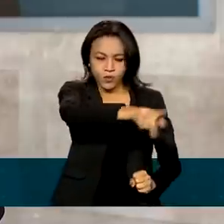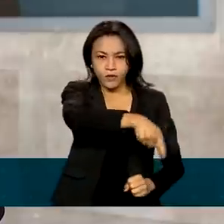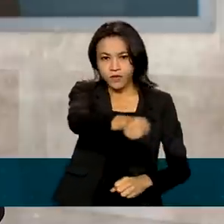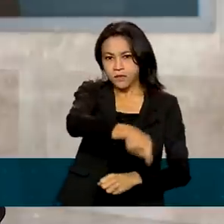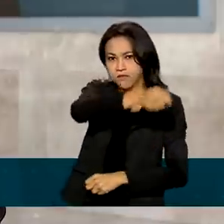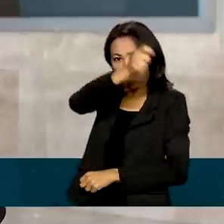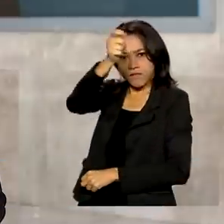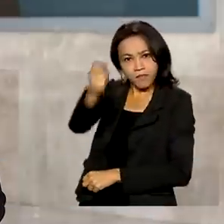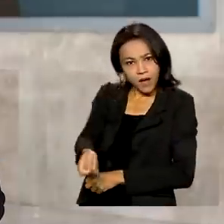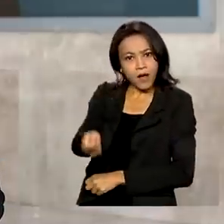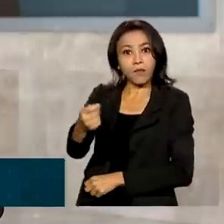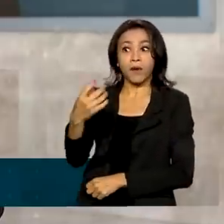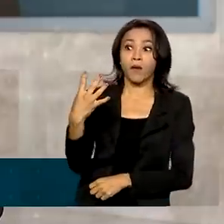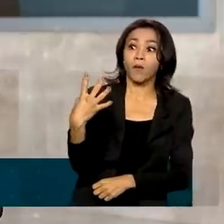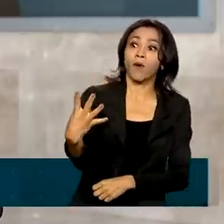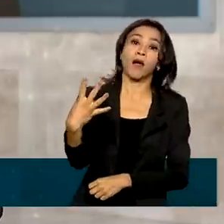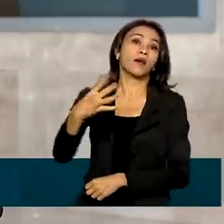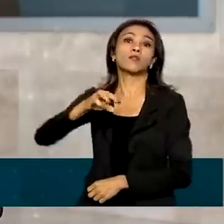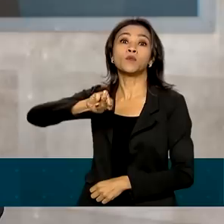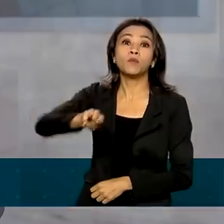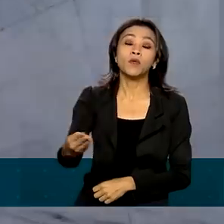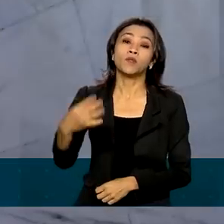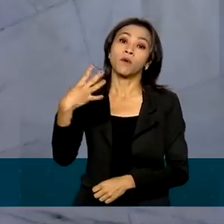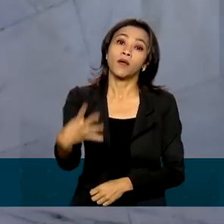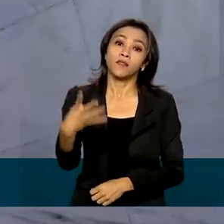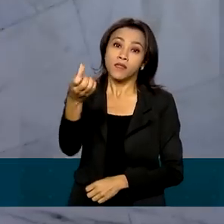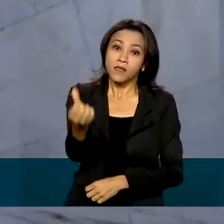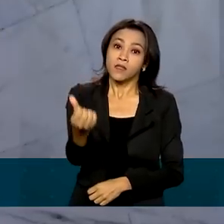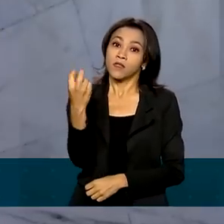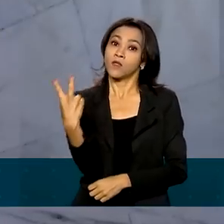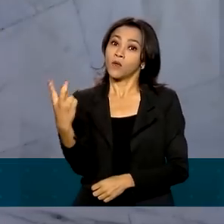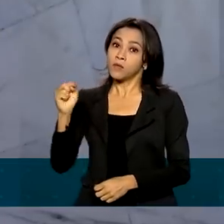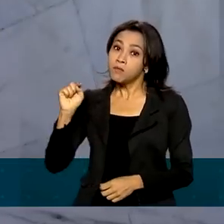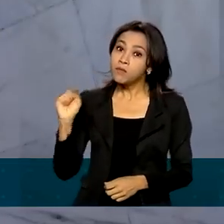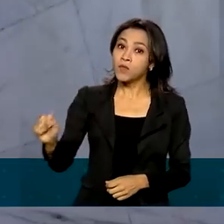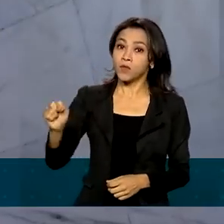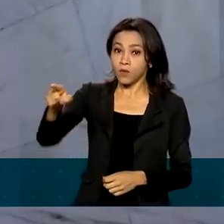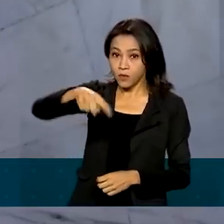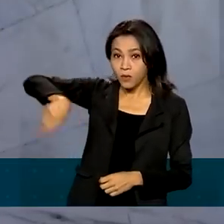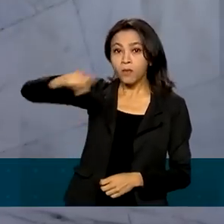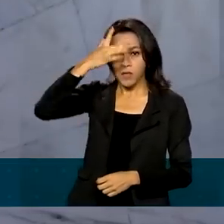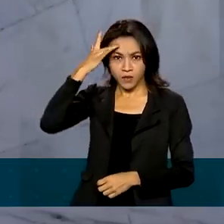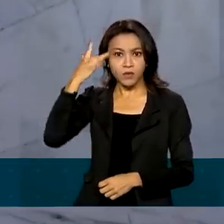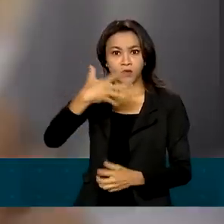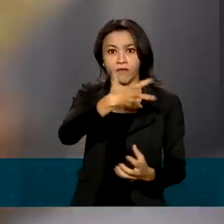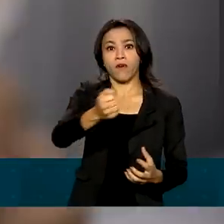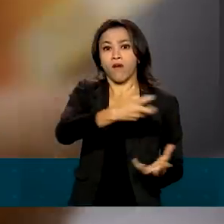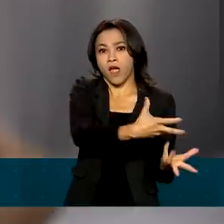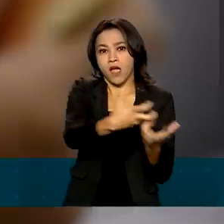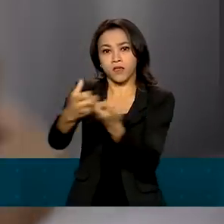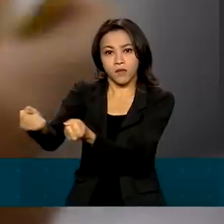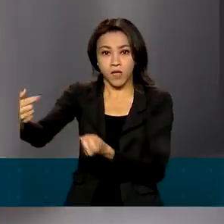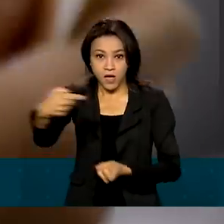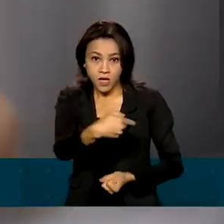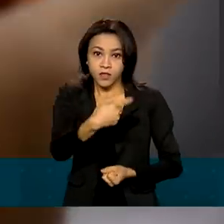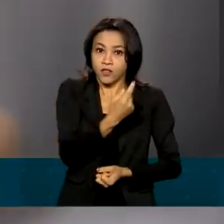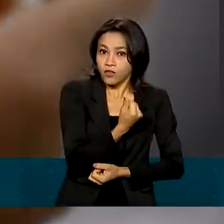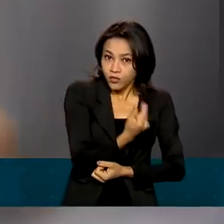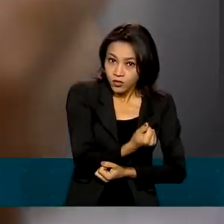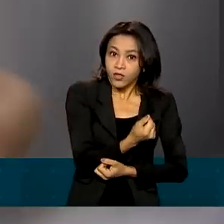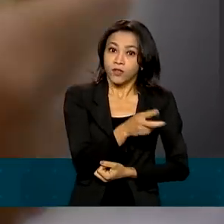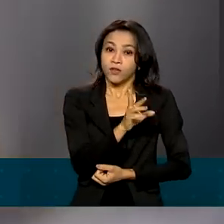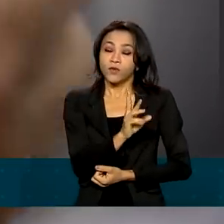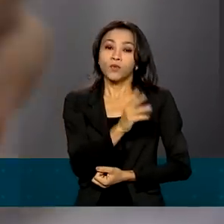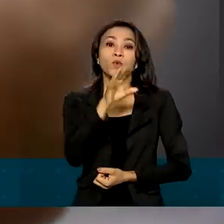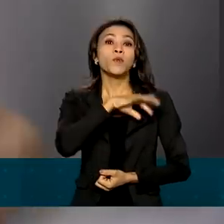4.462.000 contribuintes que vão ser beneficiados por esse lote do imposto de renda. Olha, desse